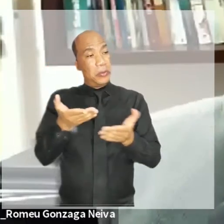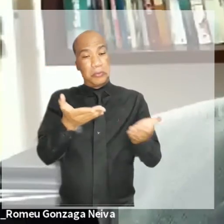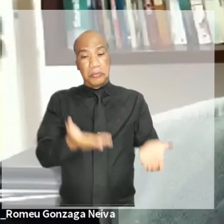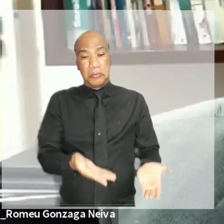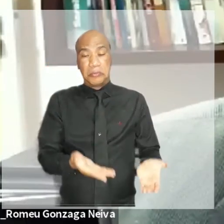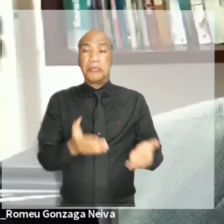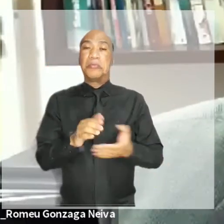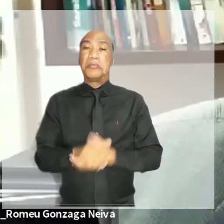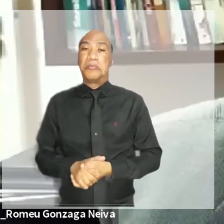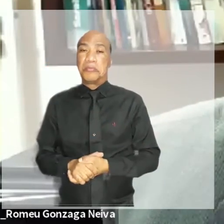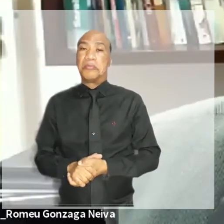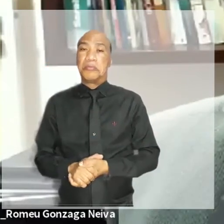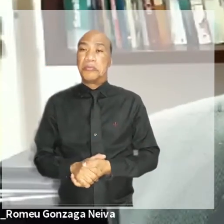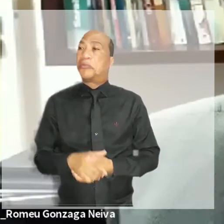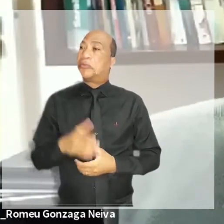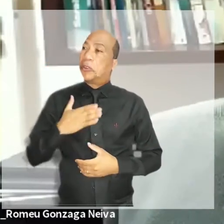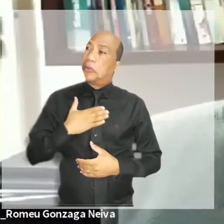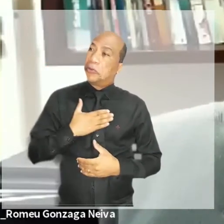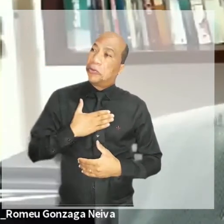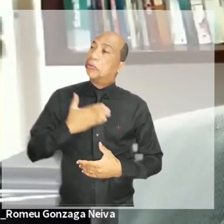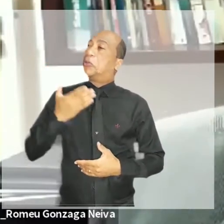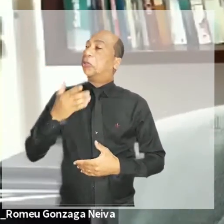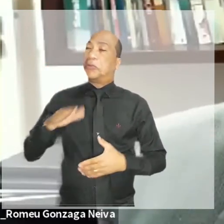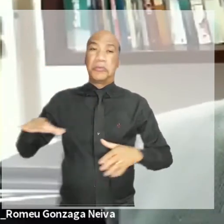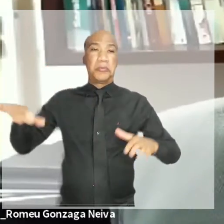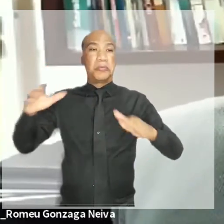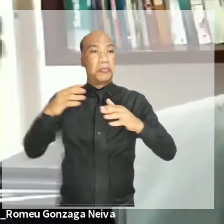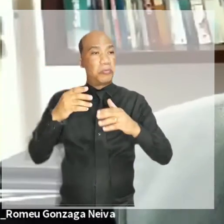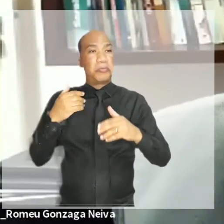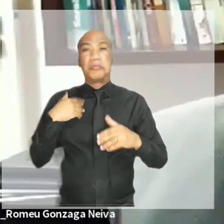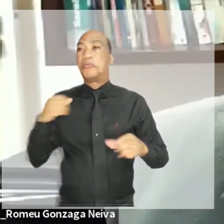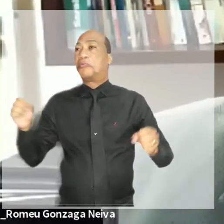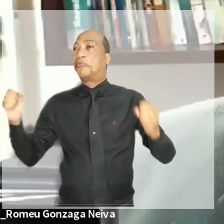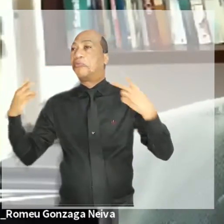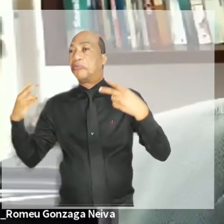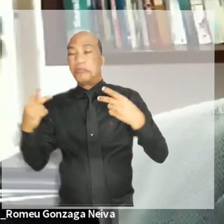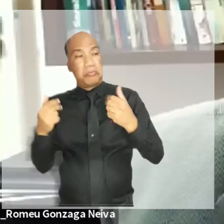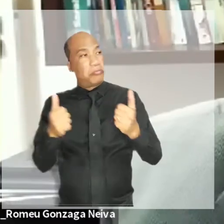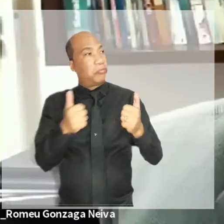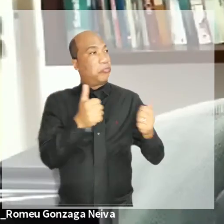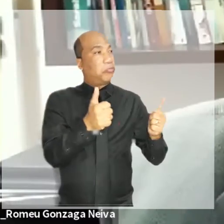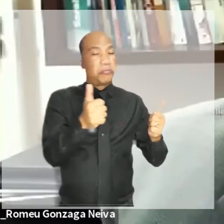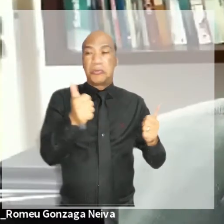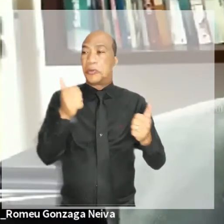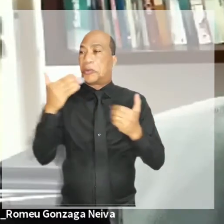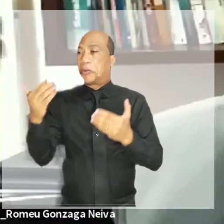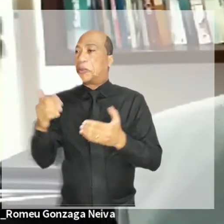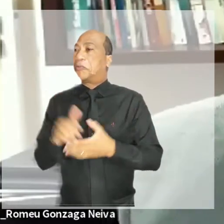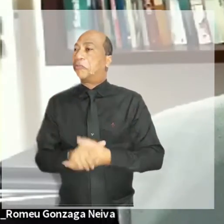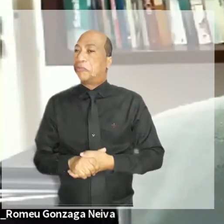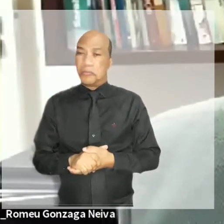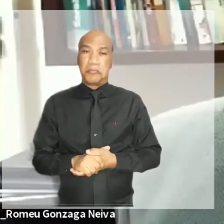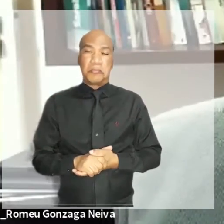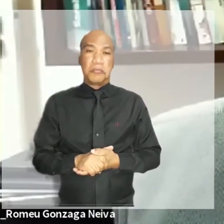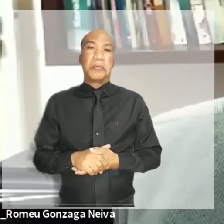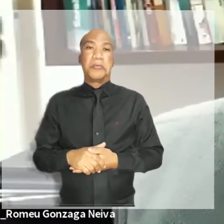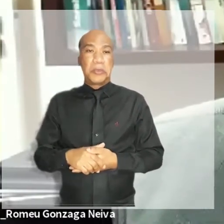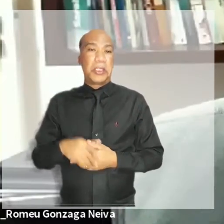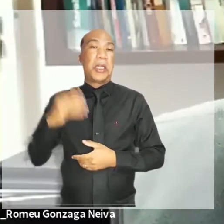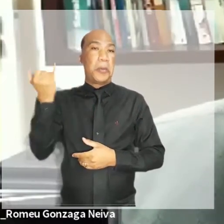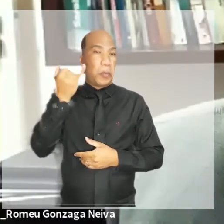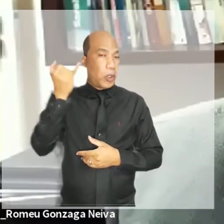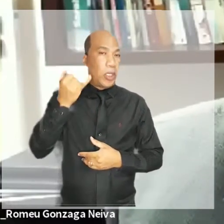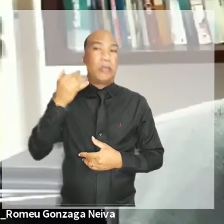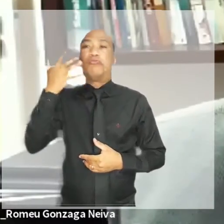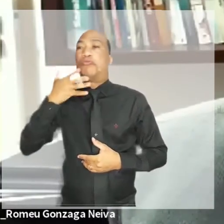as suas presenças, o brilho e a importância que deve ter a discussão sobre a inovação. Então, doutor Fabrício